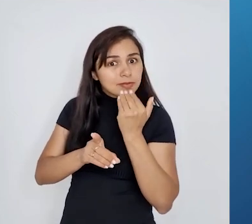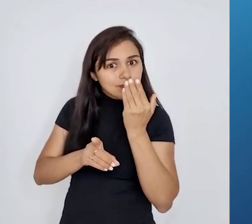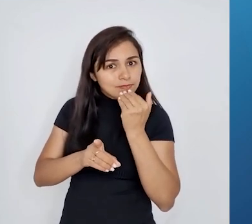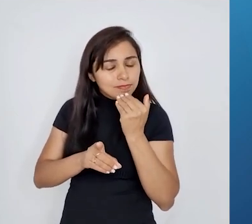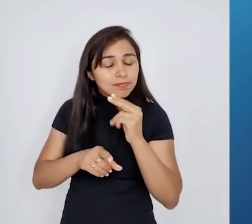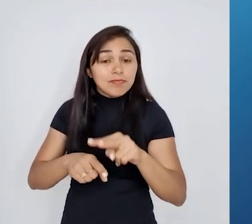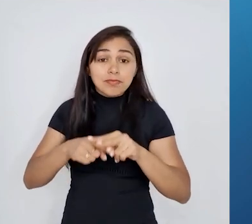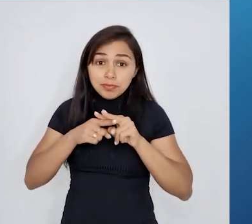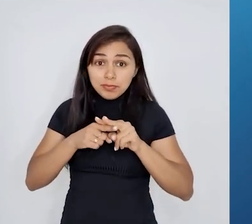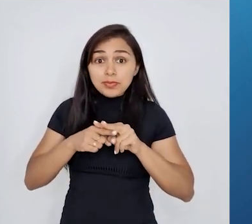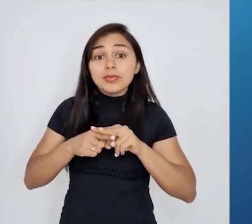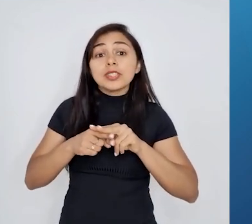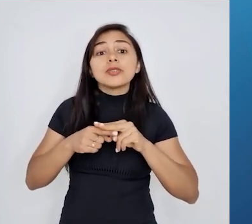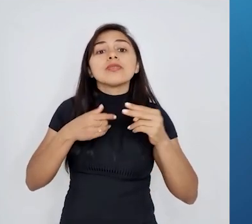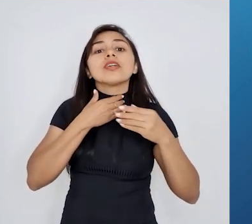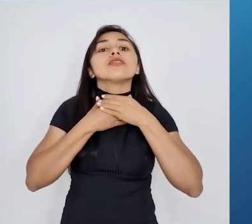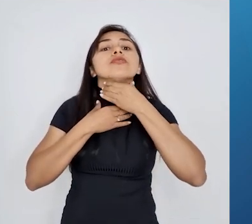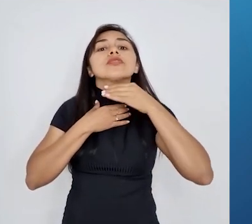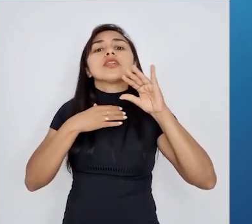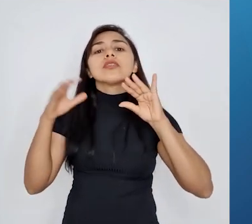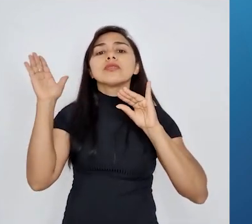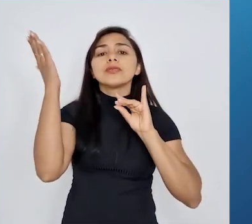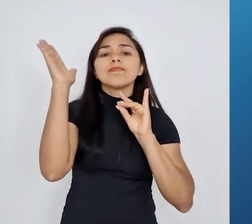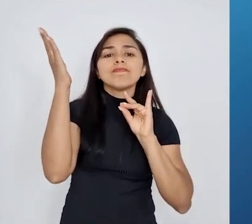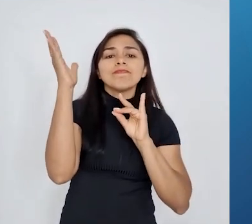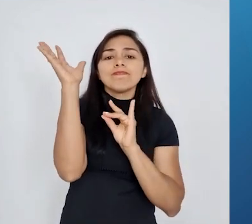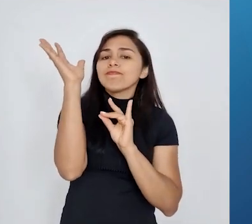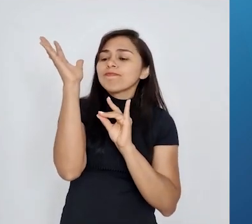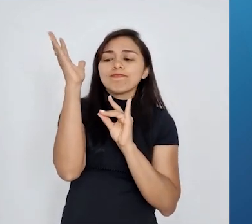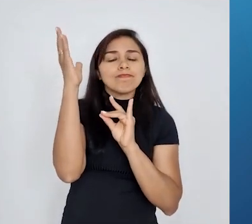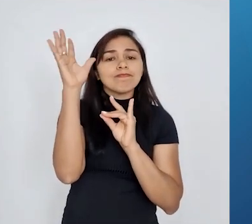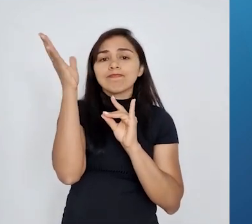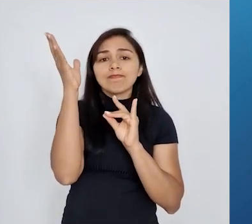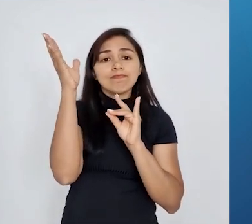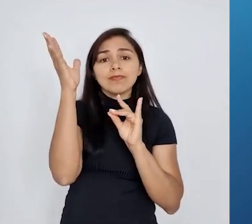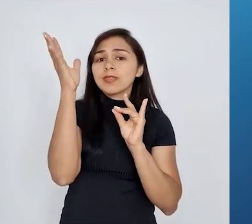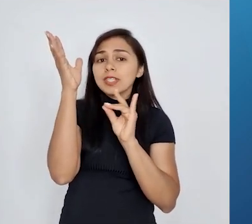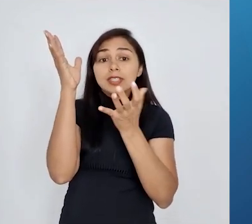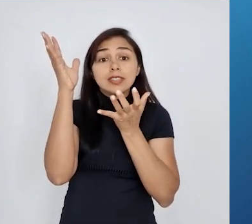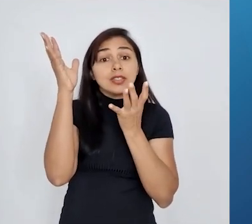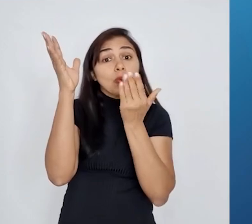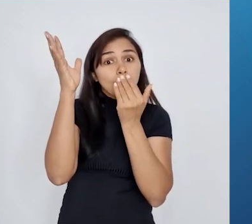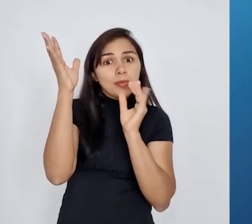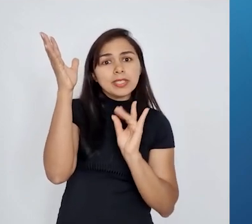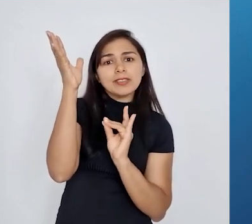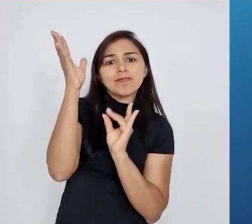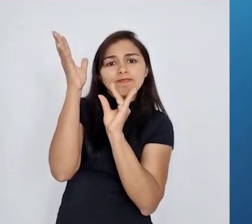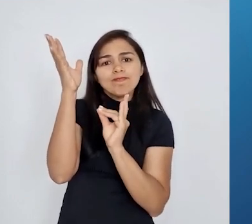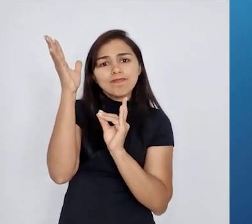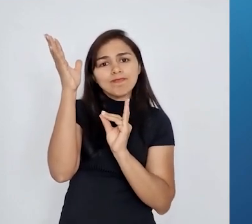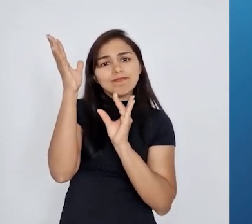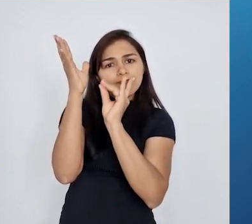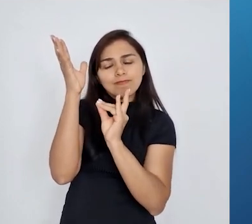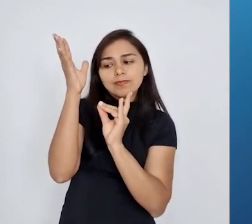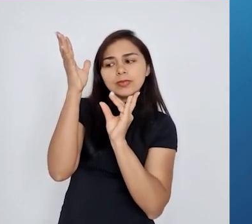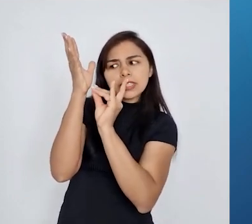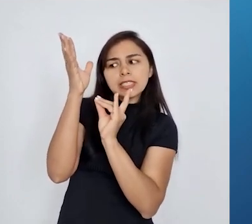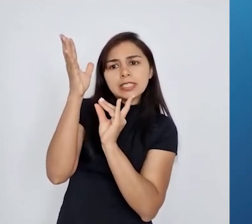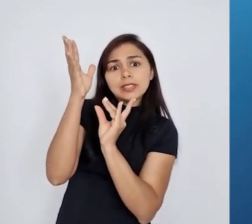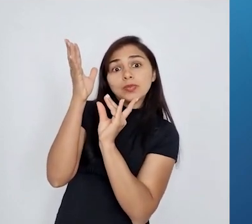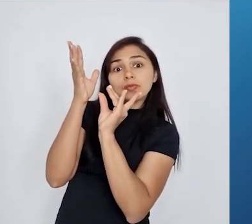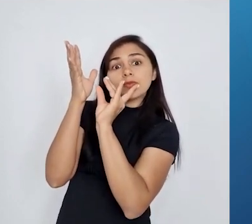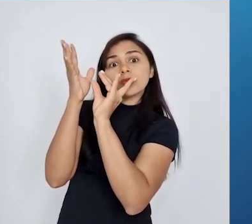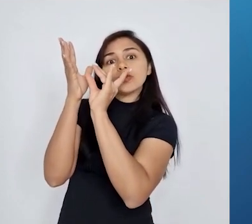girafas teriam esticado seus pescoços para alcançar essas folhas. Então, Lamarck argumentava que o uso constante dos pescoços